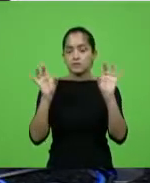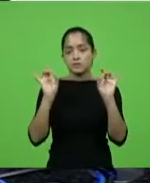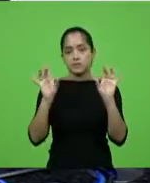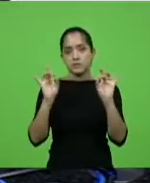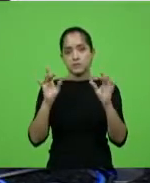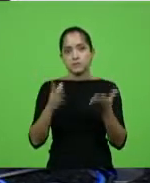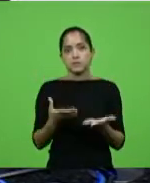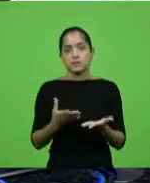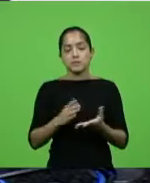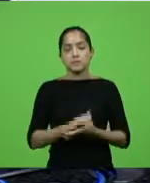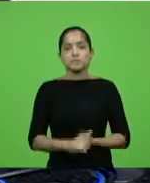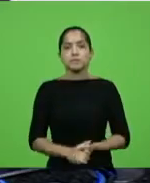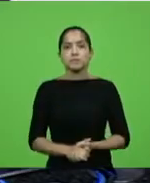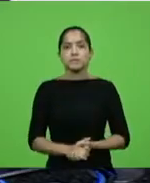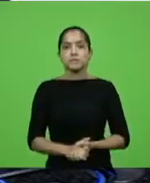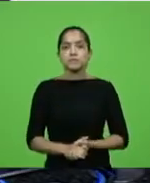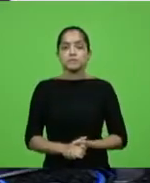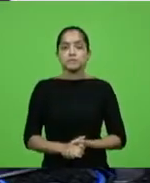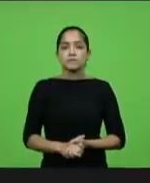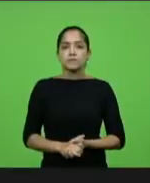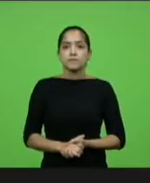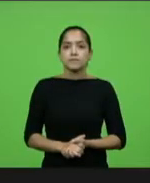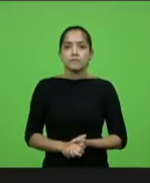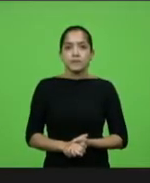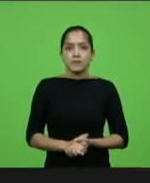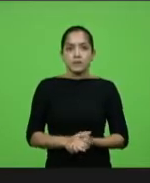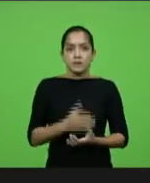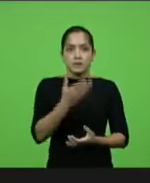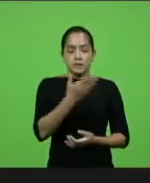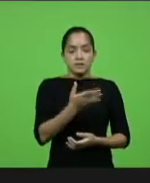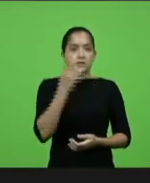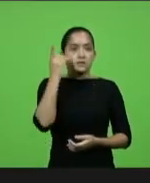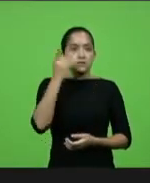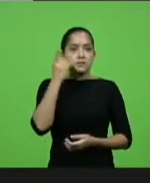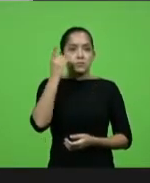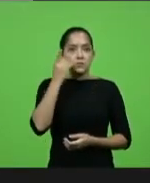Ibirama. Deputado Geren. Deputado...